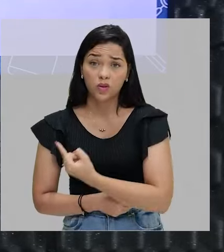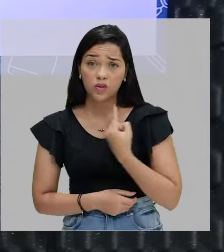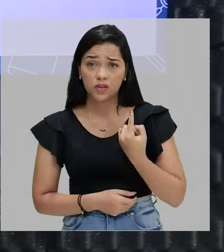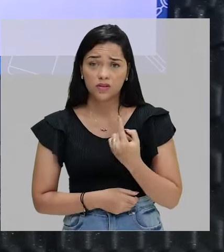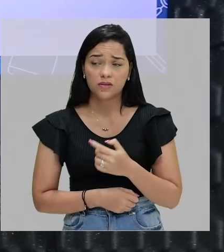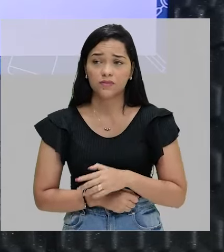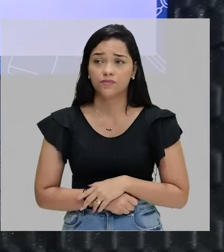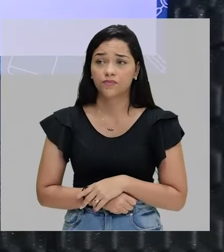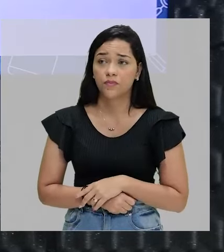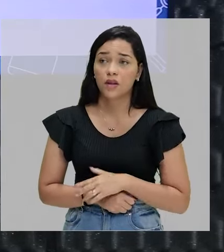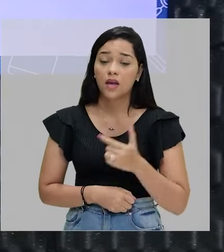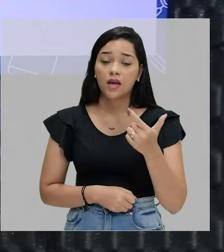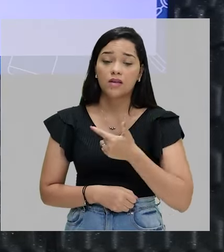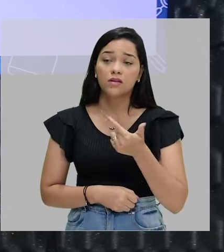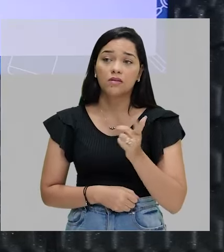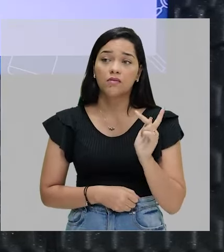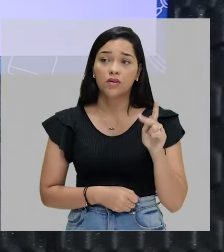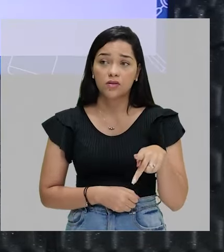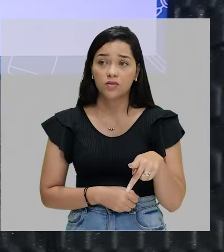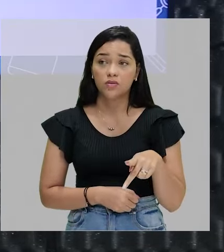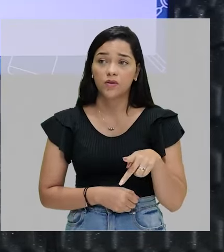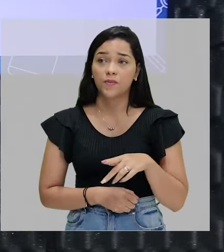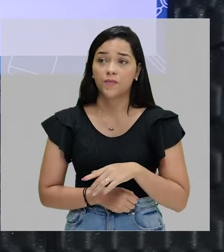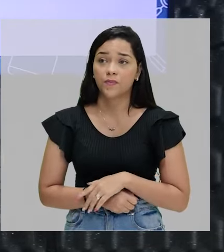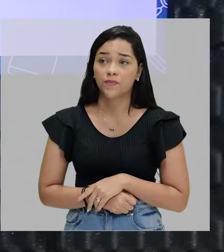Em segunda pessoa,